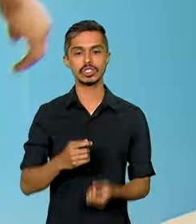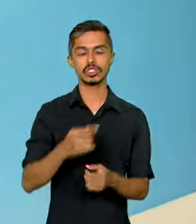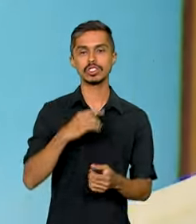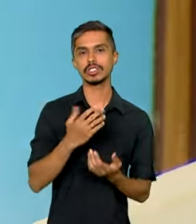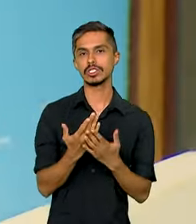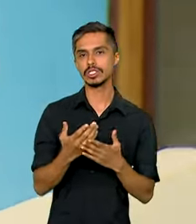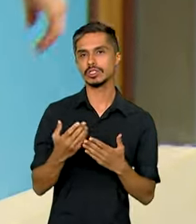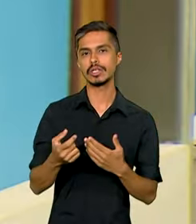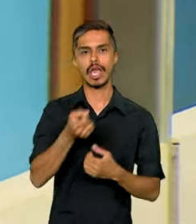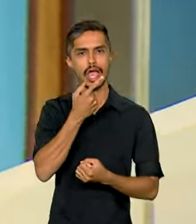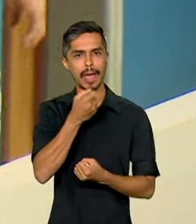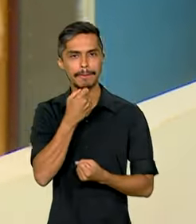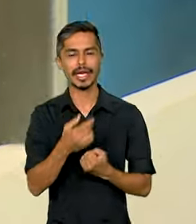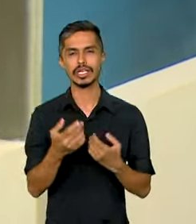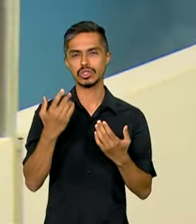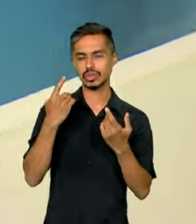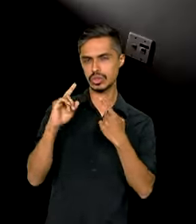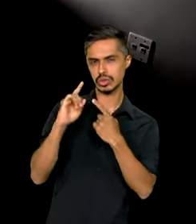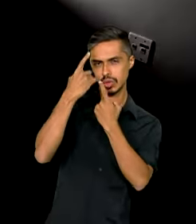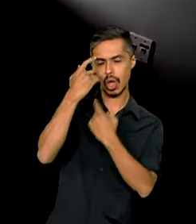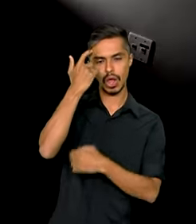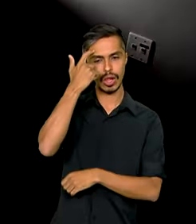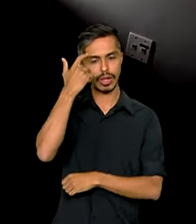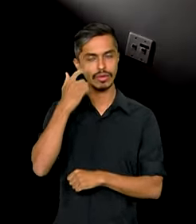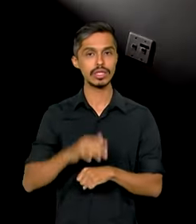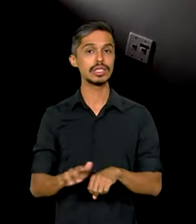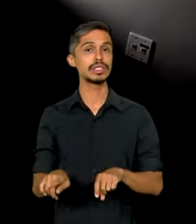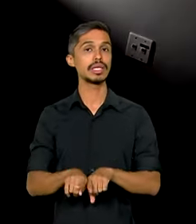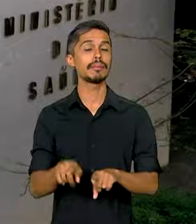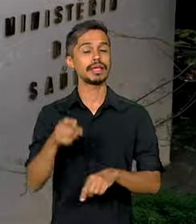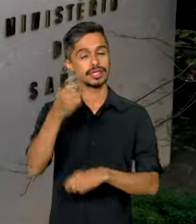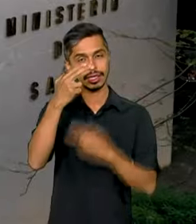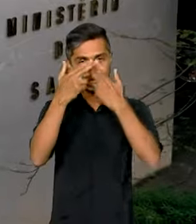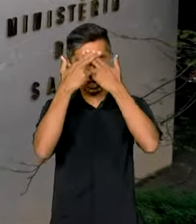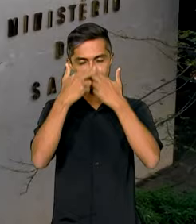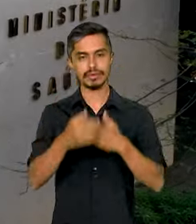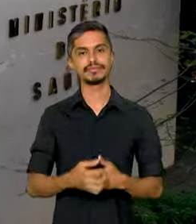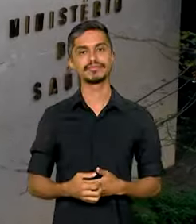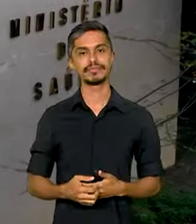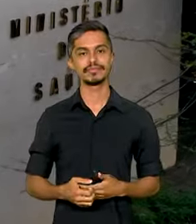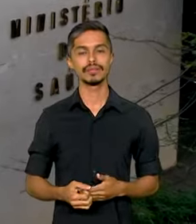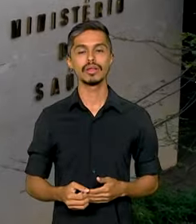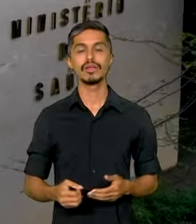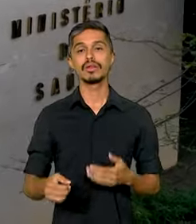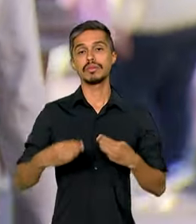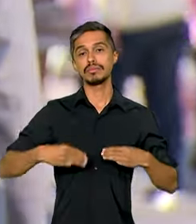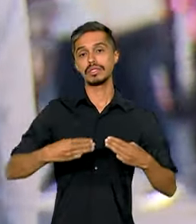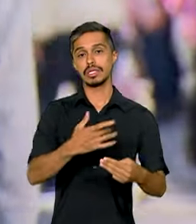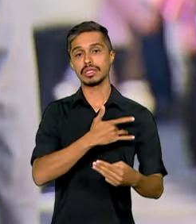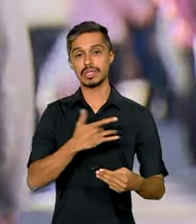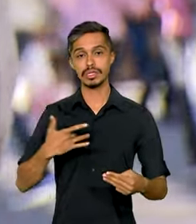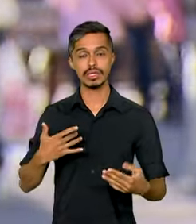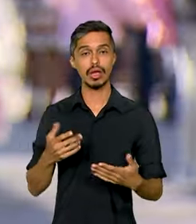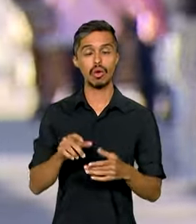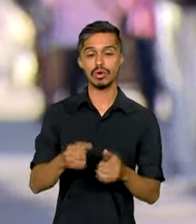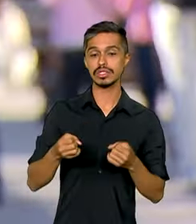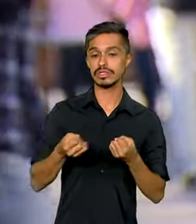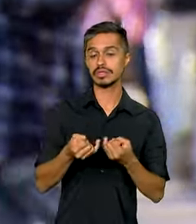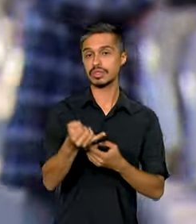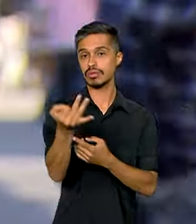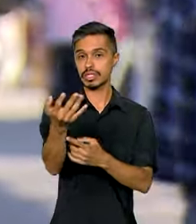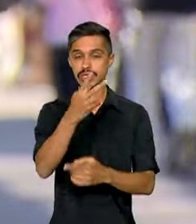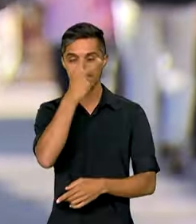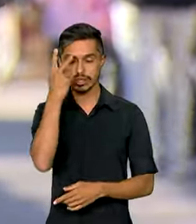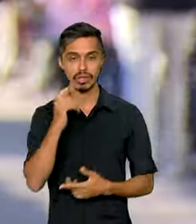psicoativas, traumas sofridos, são alguns deles. De acordo com o Ministério da Saúde, o número de pessoas